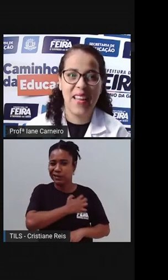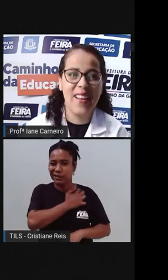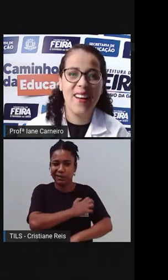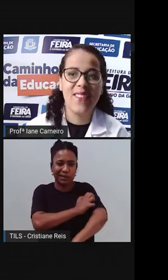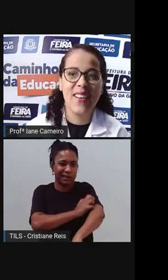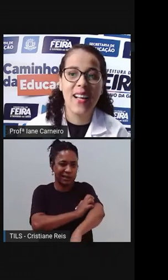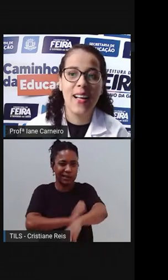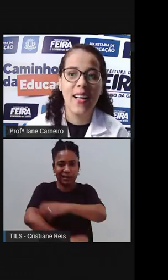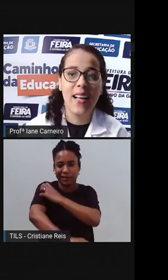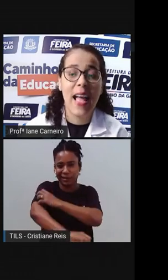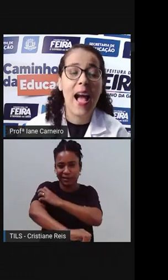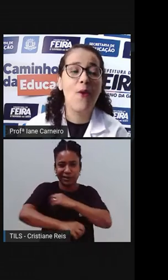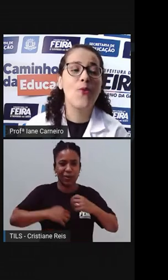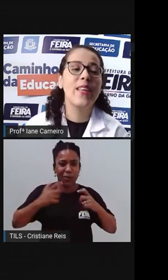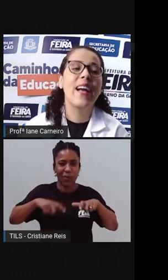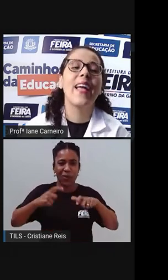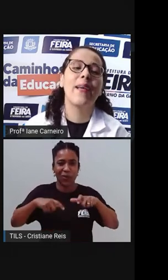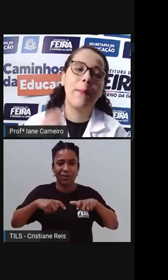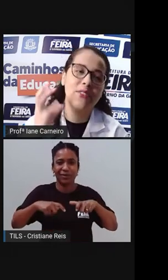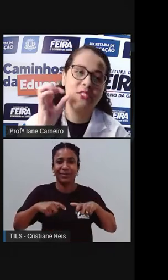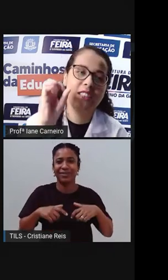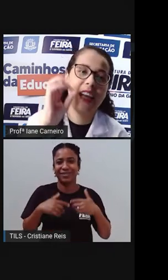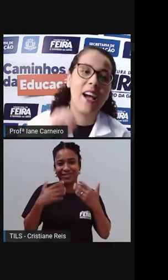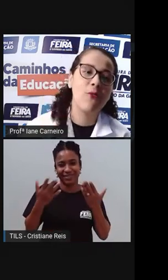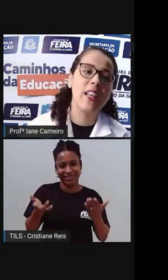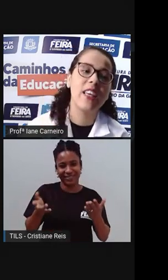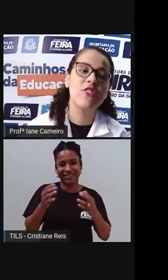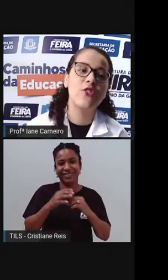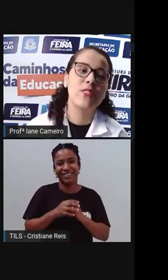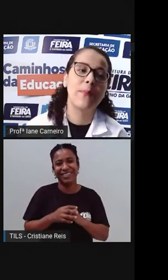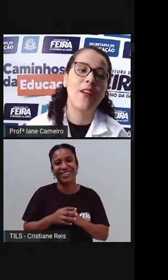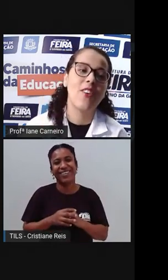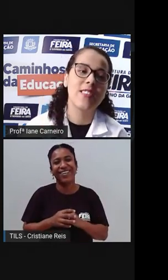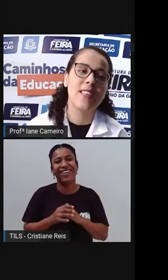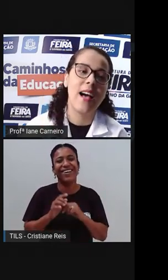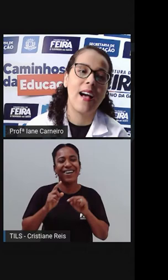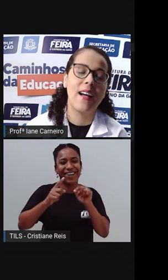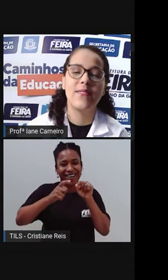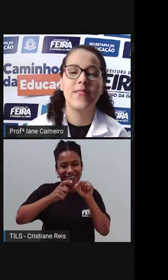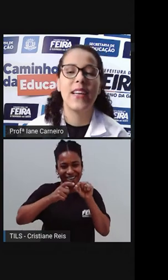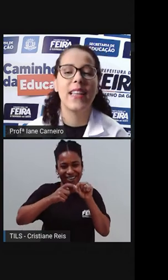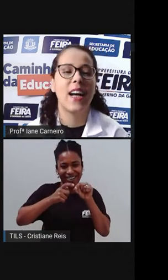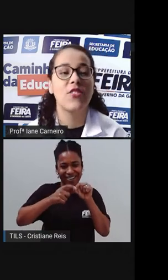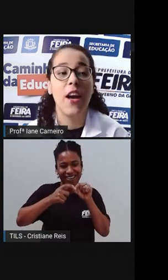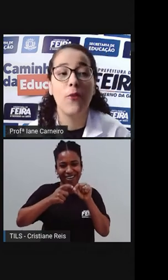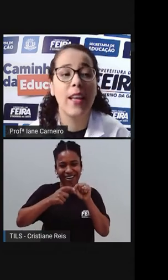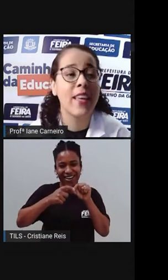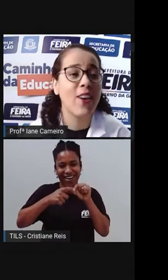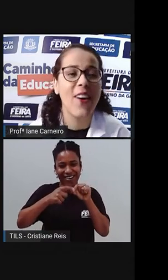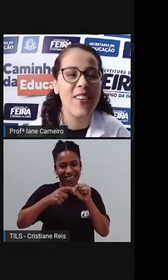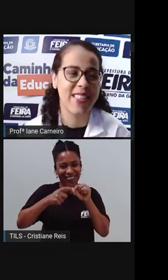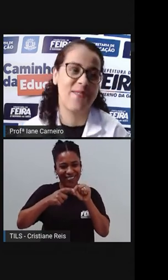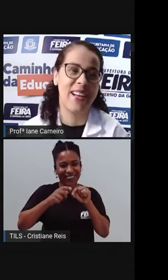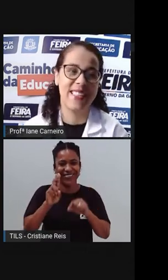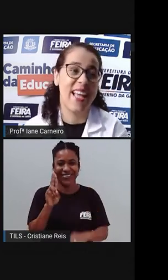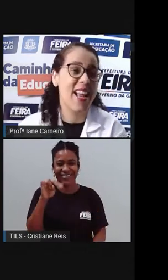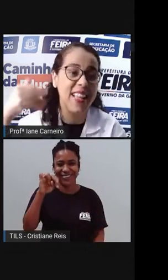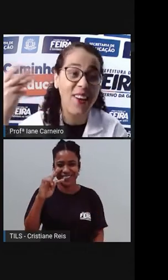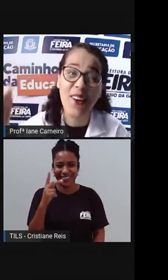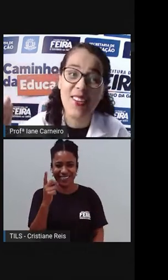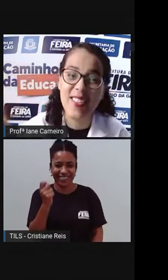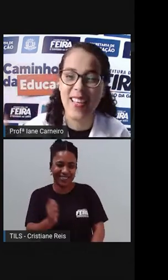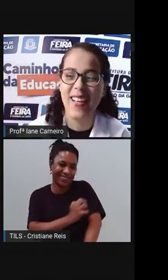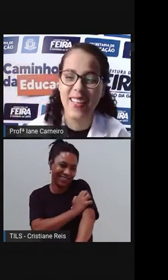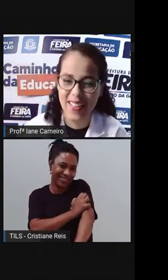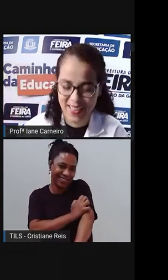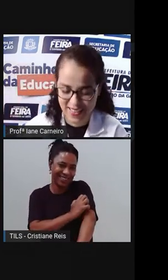Não sei, não. É a unha, a bichinha. É a unha que a gente usa pra coçar. Verdade. É a unha que coça mais. É ela